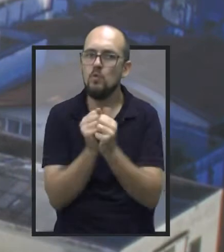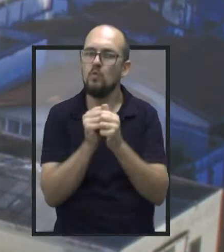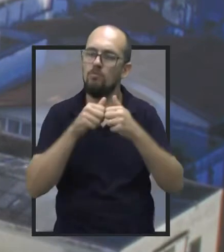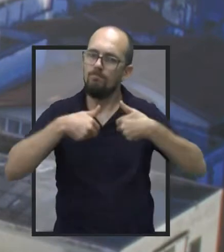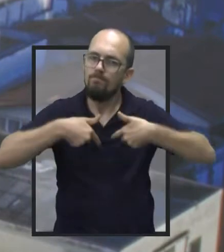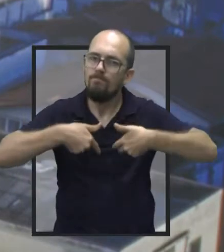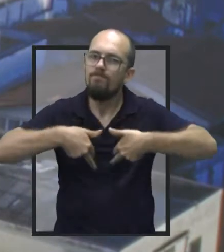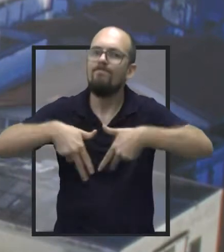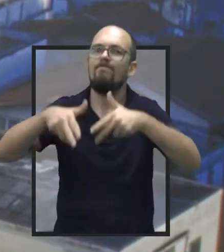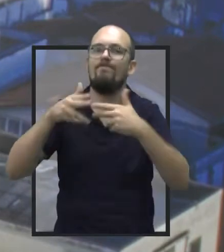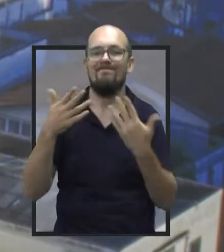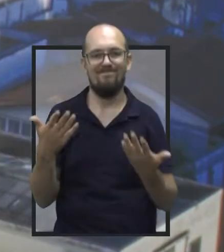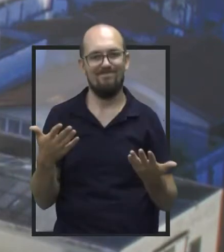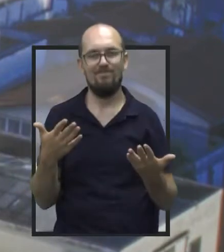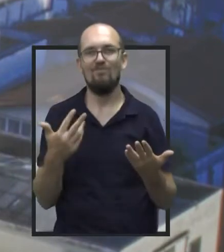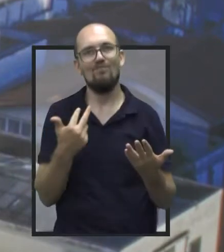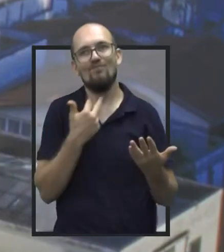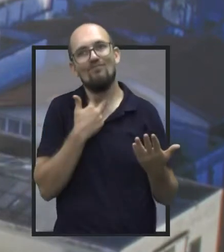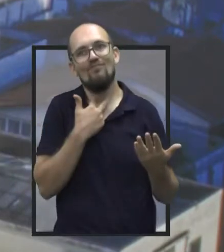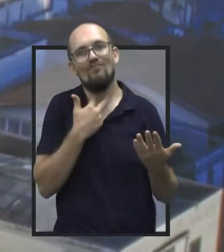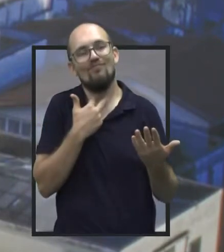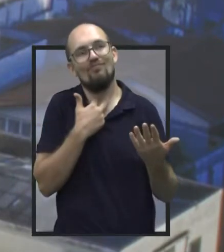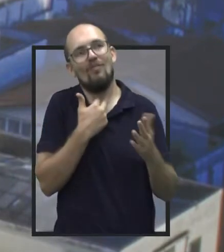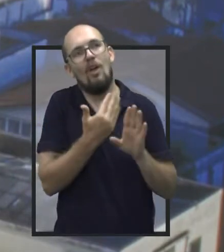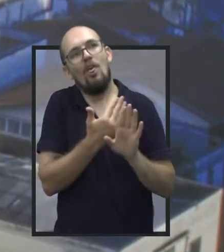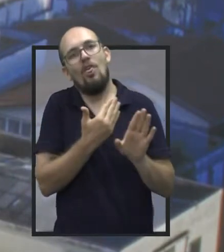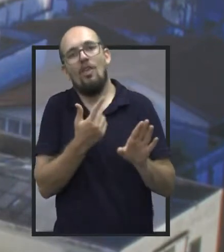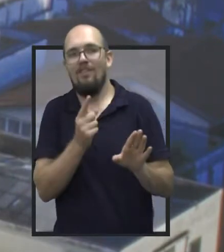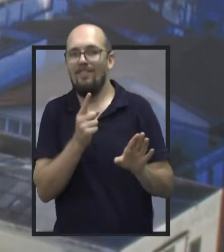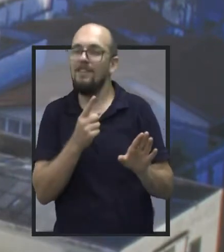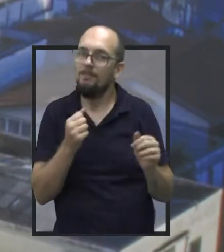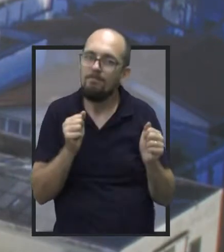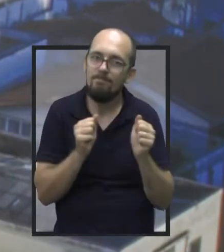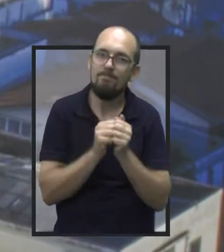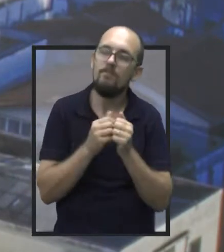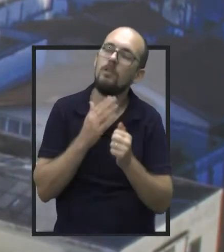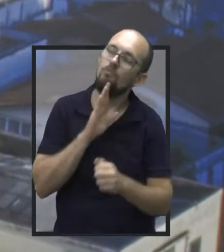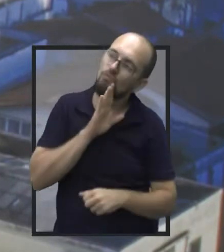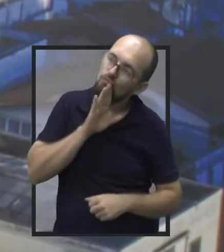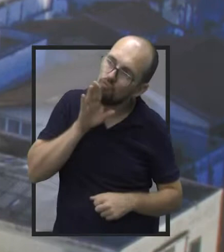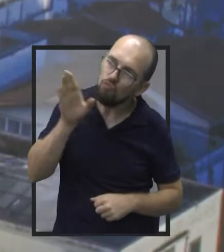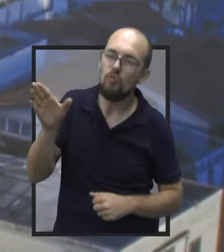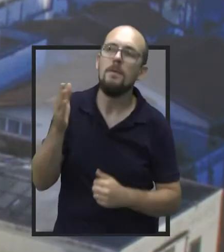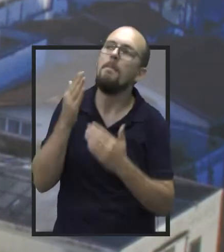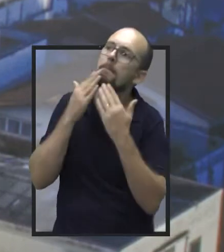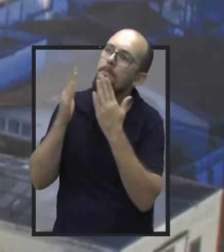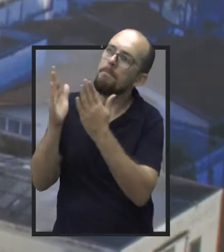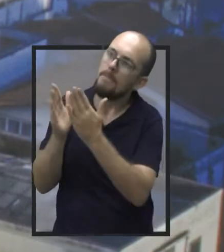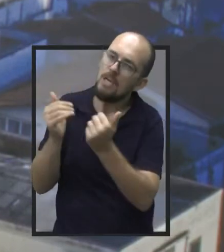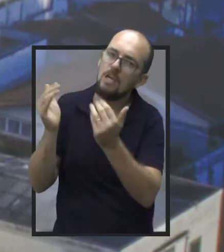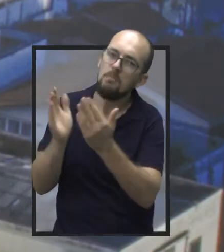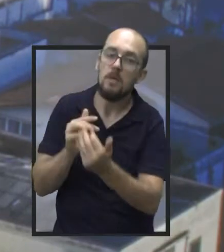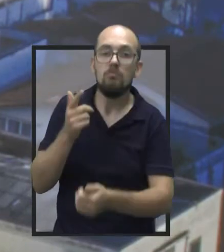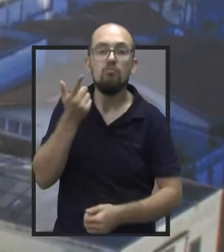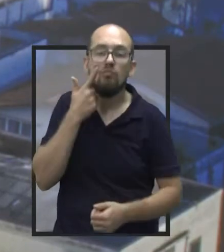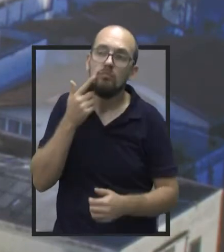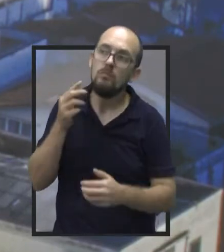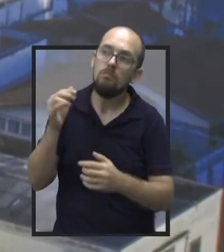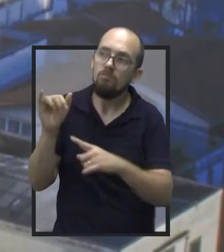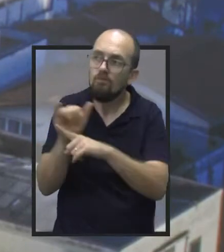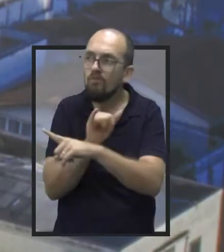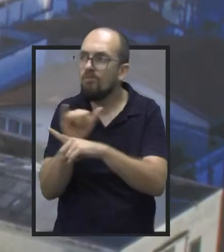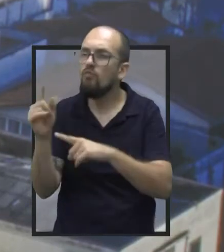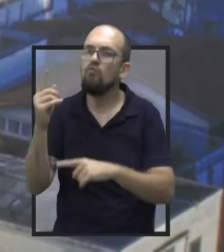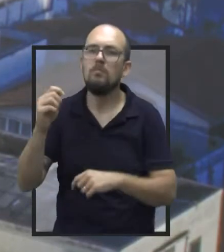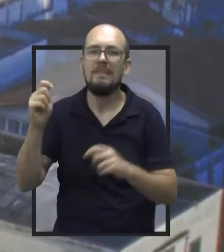nada mais propício do que a gente ir lá, fazer esse pedido para ele e ver a possibilidade, né,